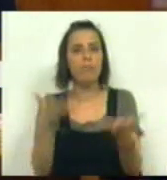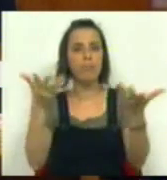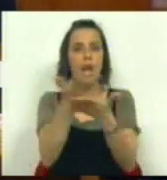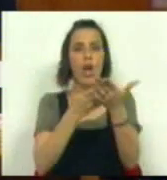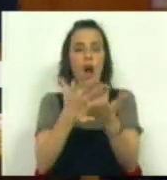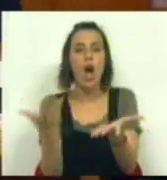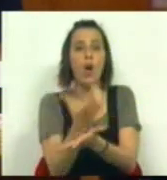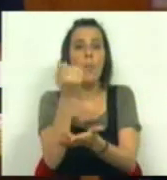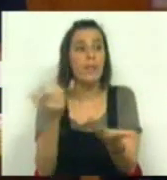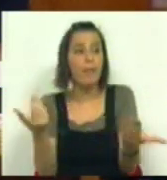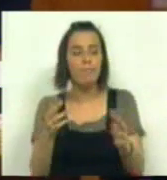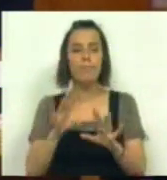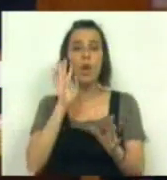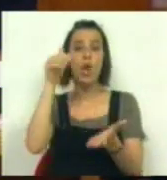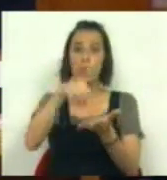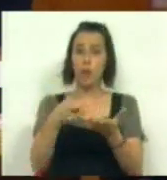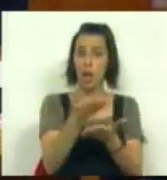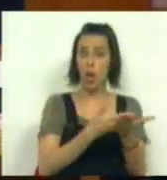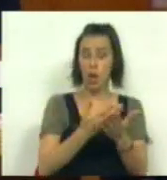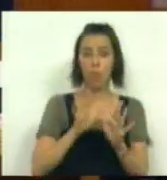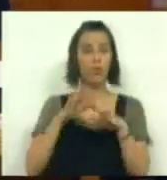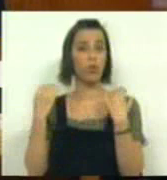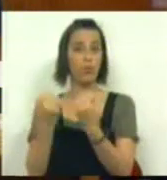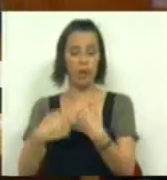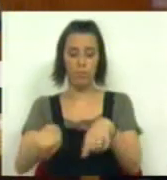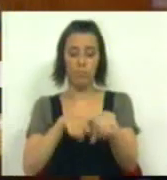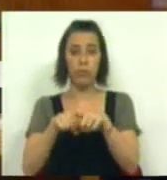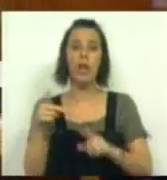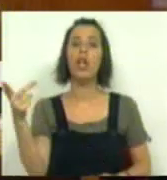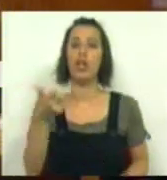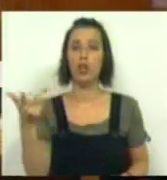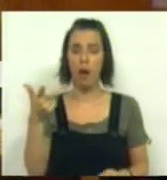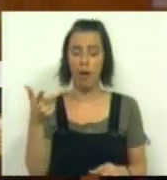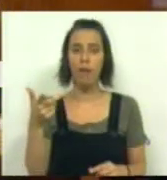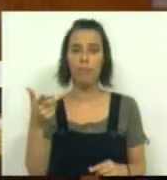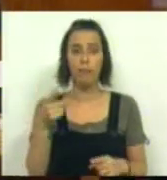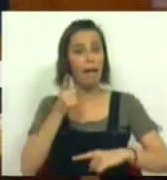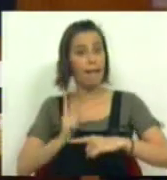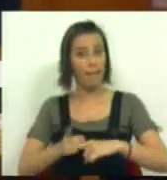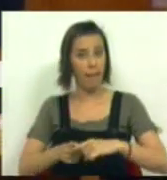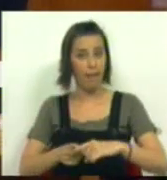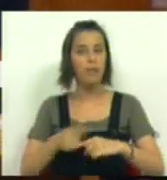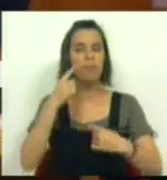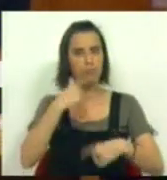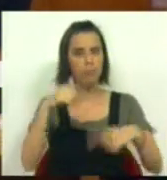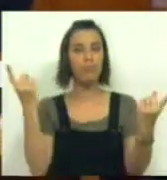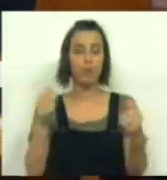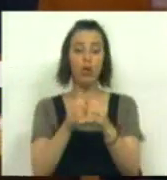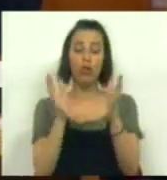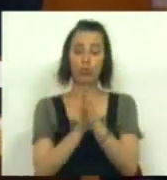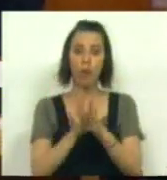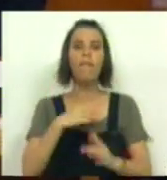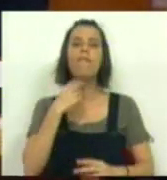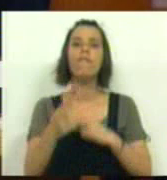e recuperação. Os resultados económicos e sociais da política da Troika na Grécia mostram que todas